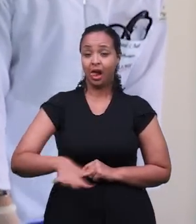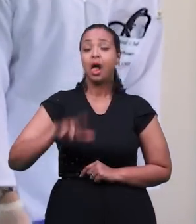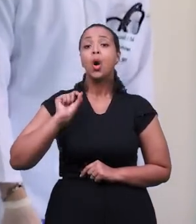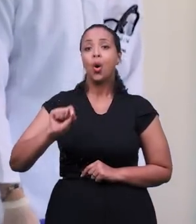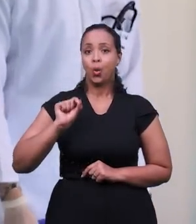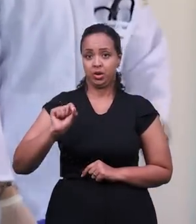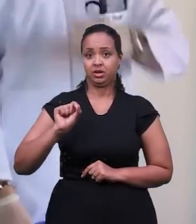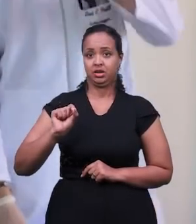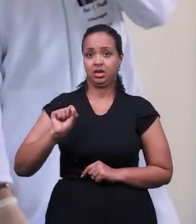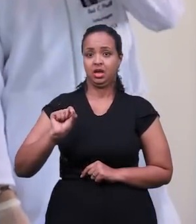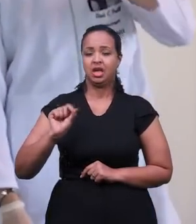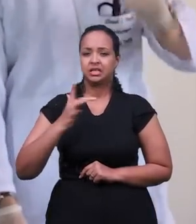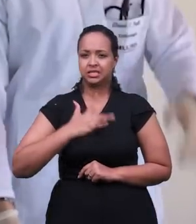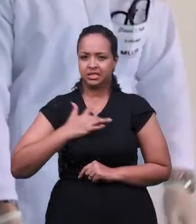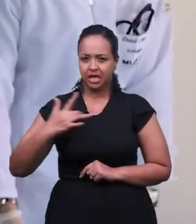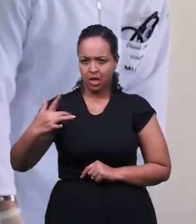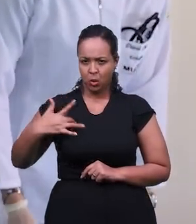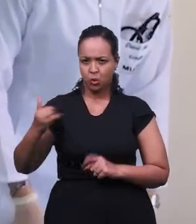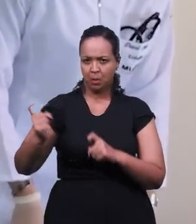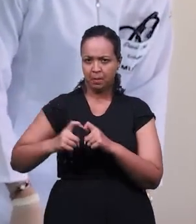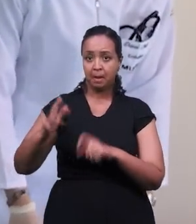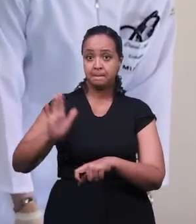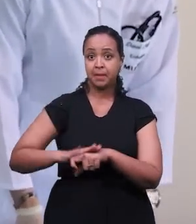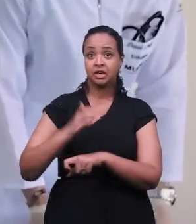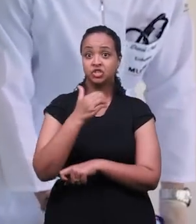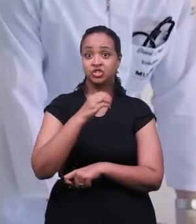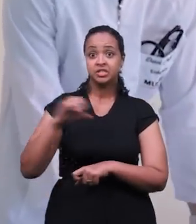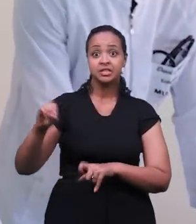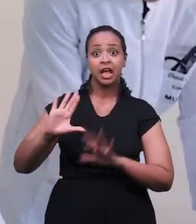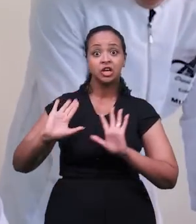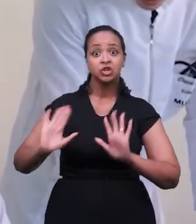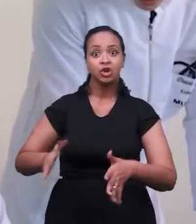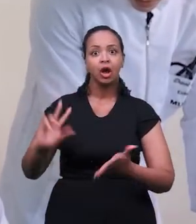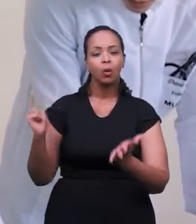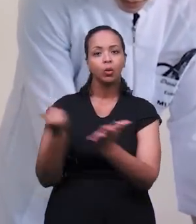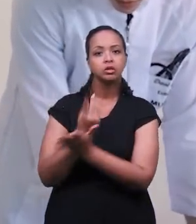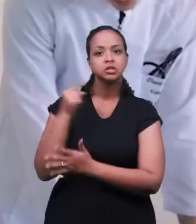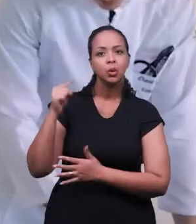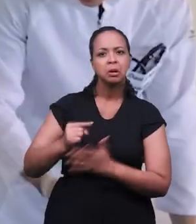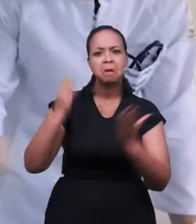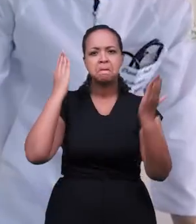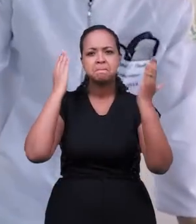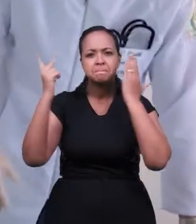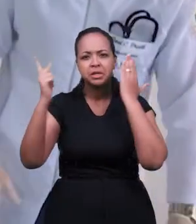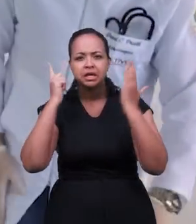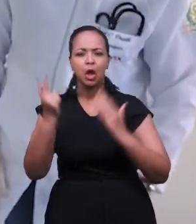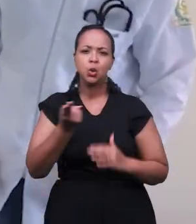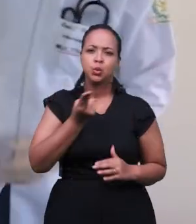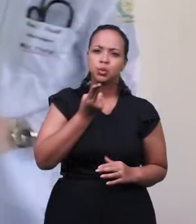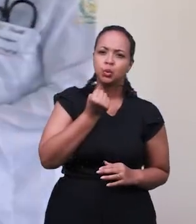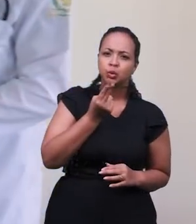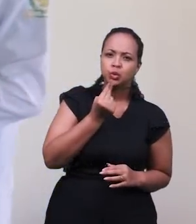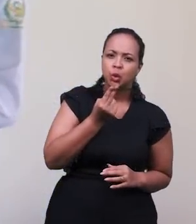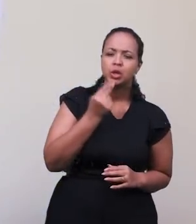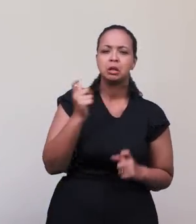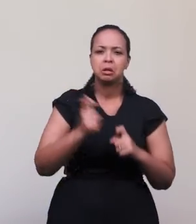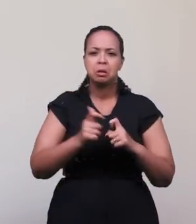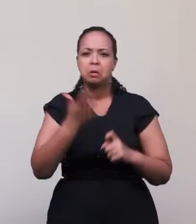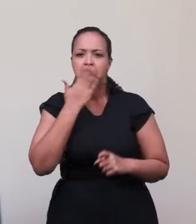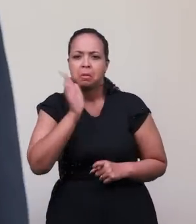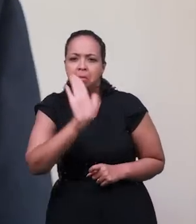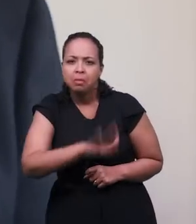área médica, onde mais de 100 atendimentos já foram feitos agora pela manhã. Psiquiatria, nutricionista,